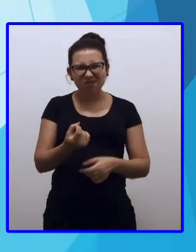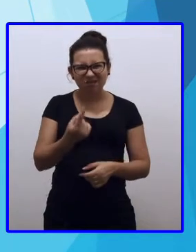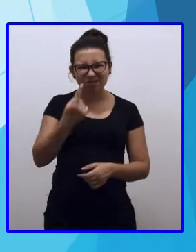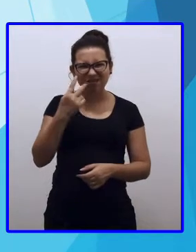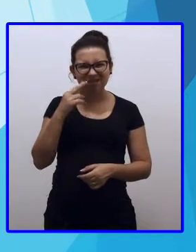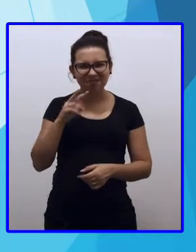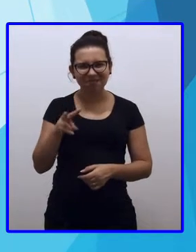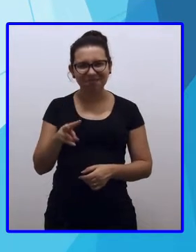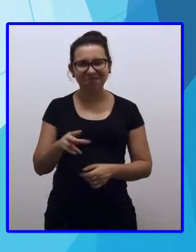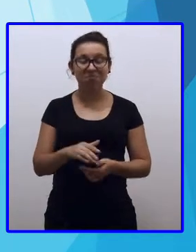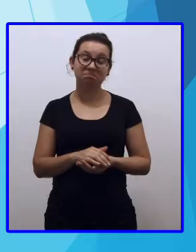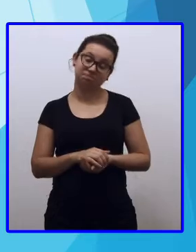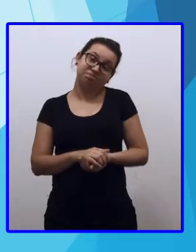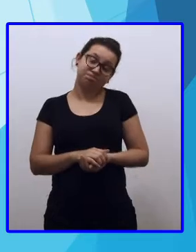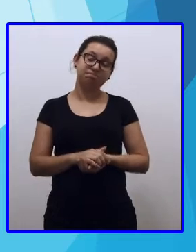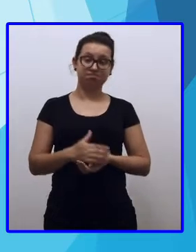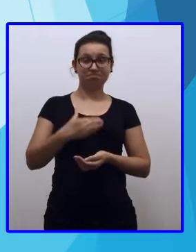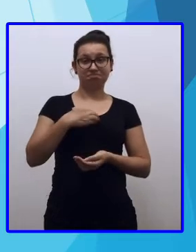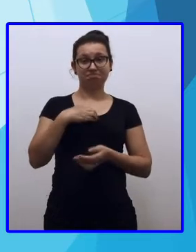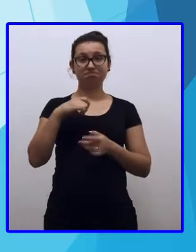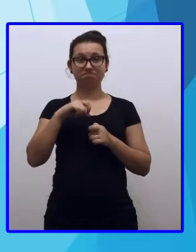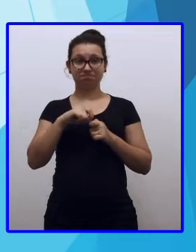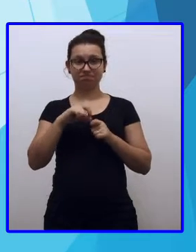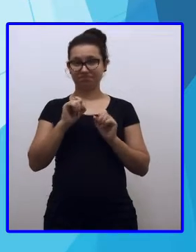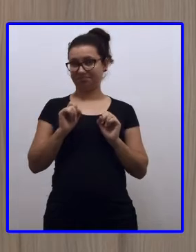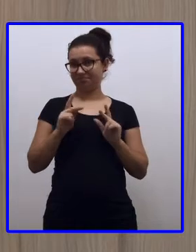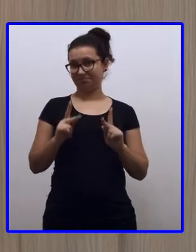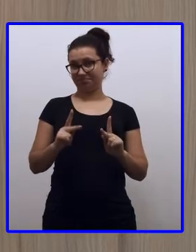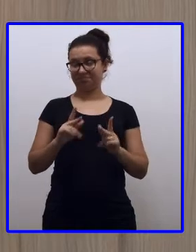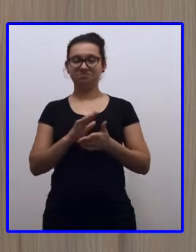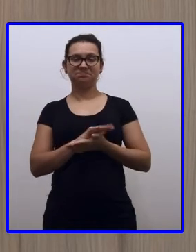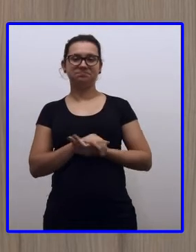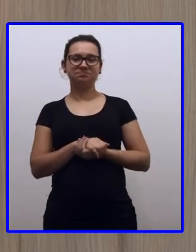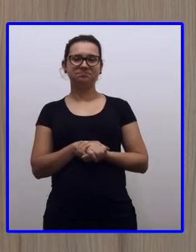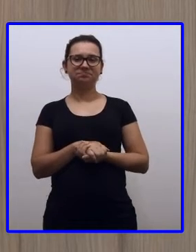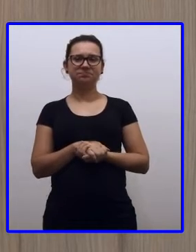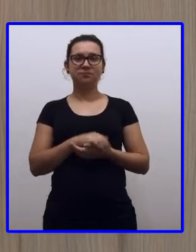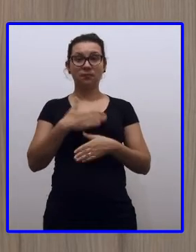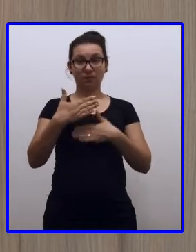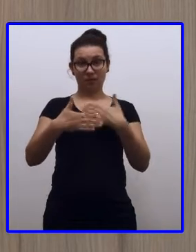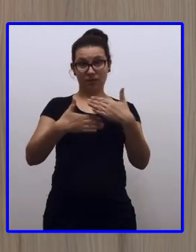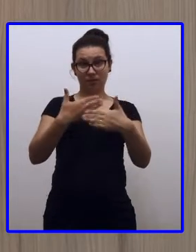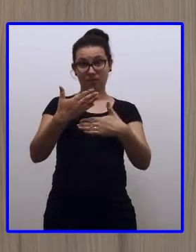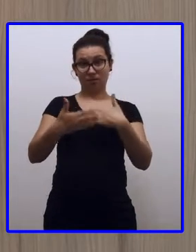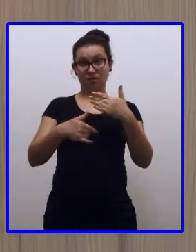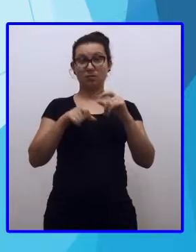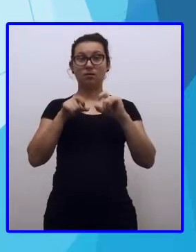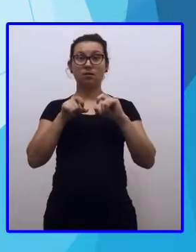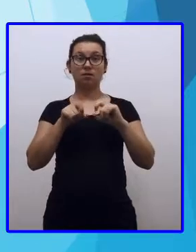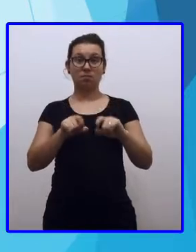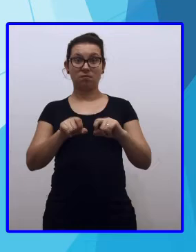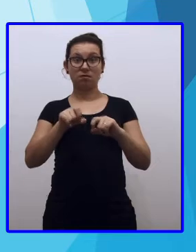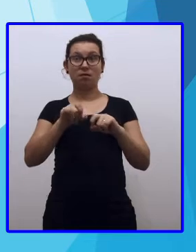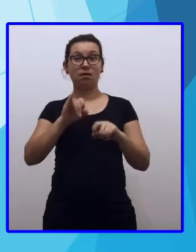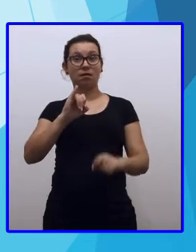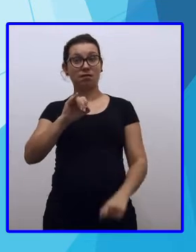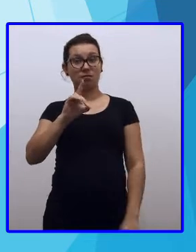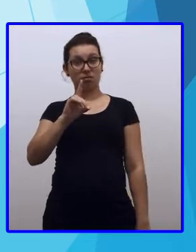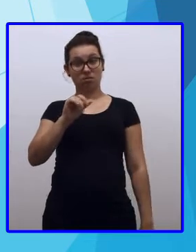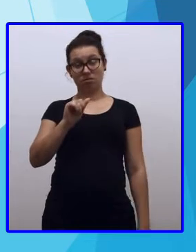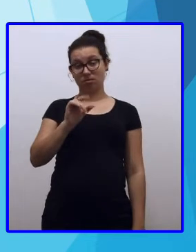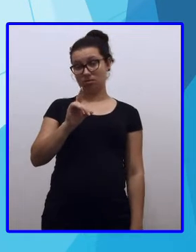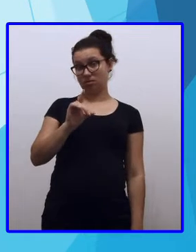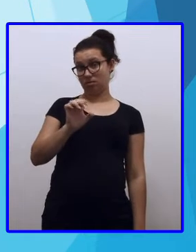moedas. Mas era assim que era feito, tá bom? Foi durante a Idade Média que surgiu o papel